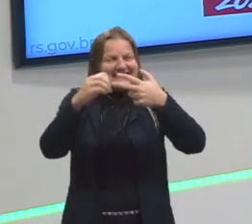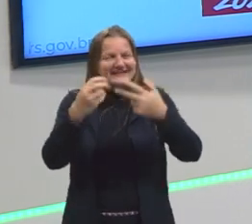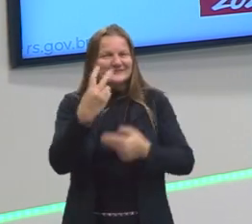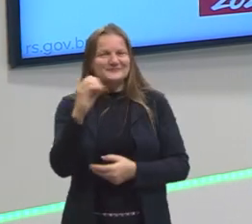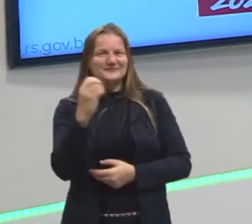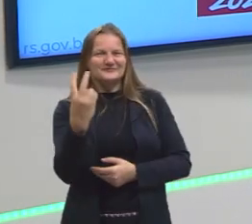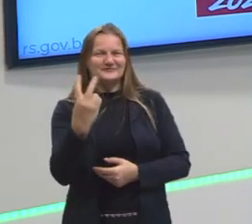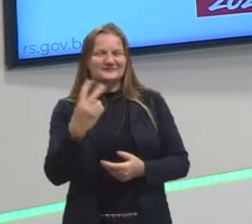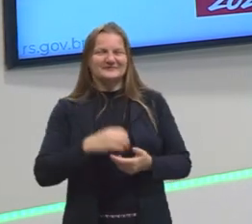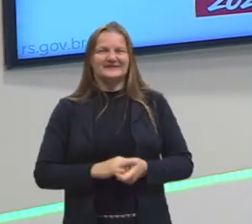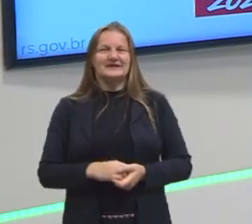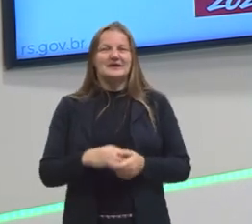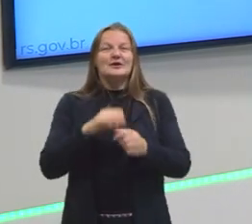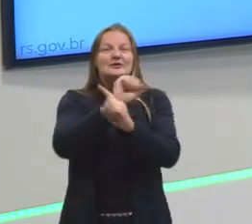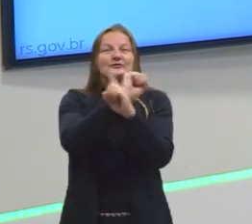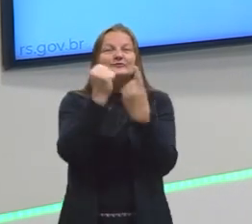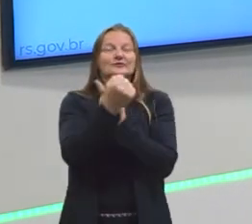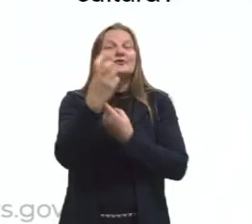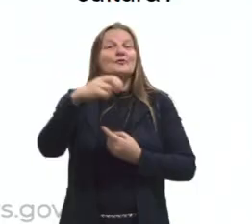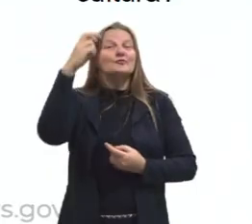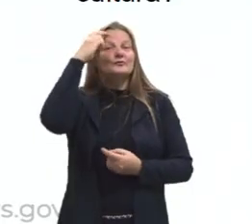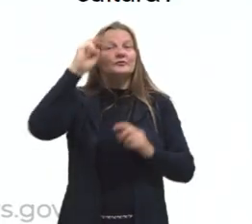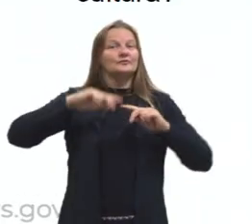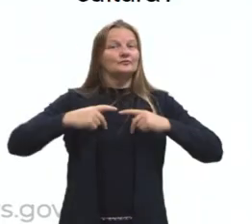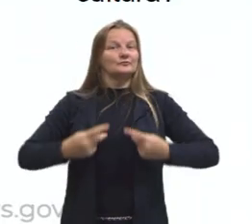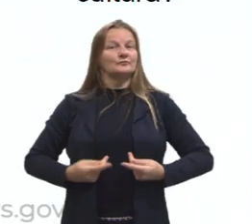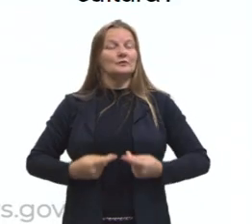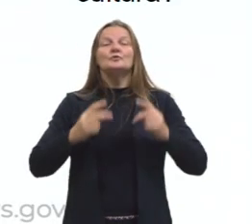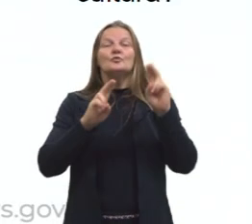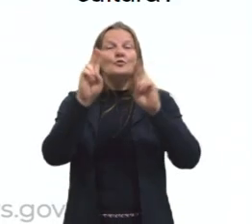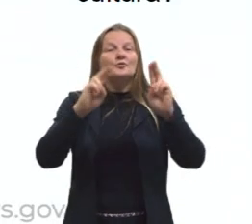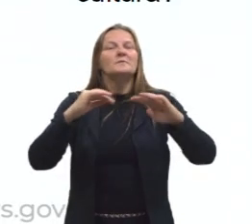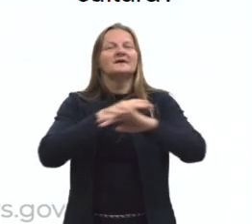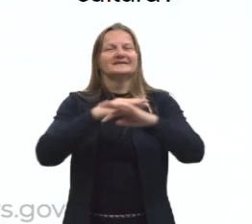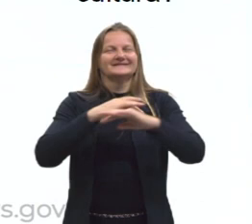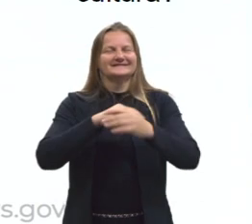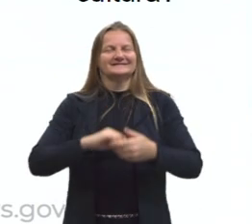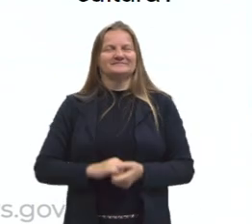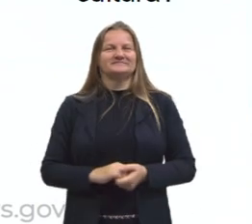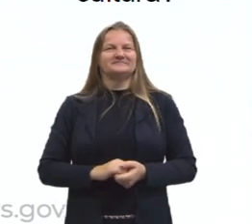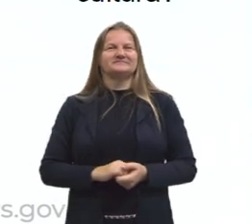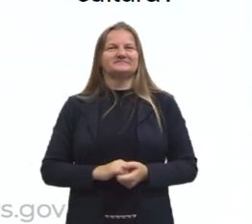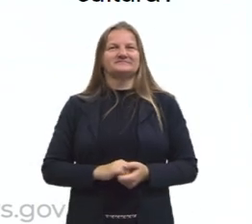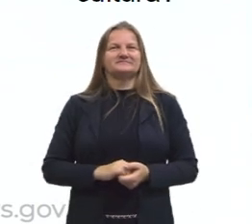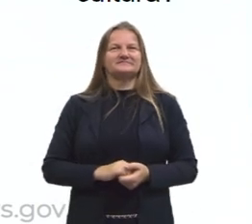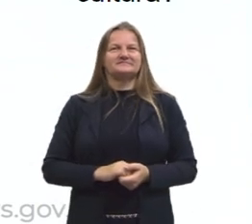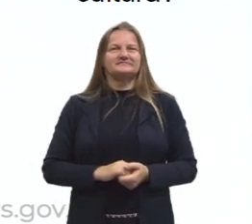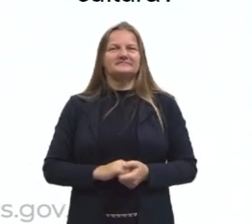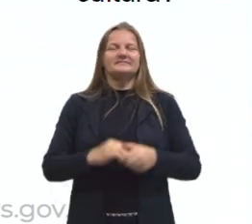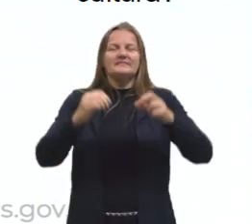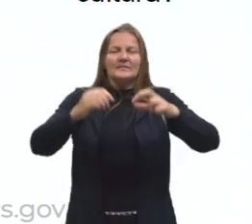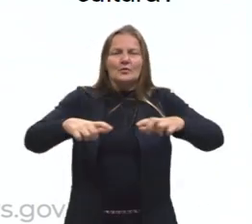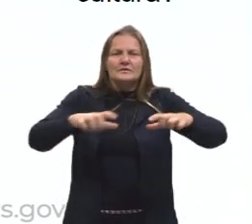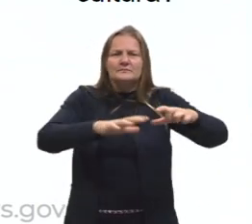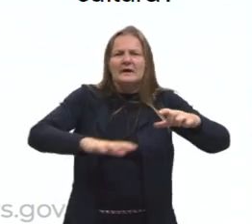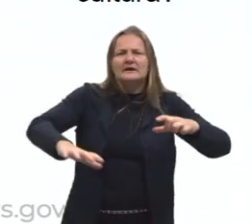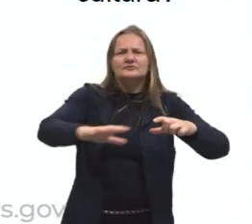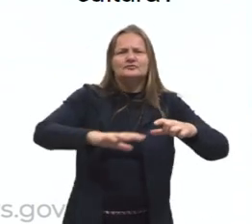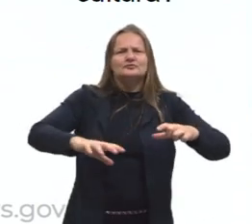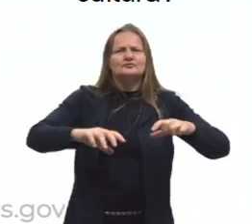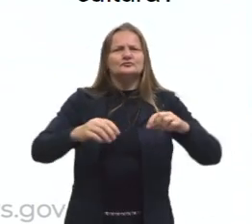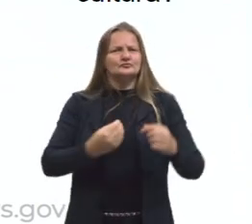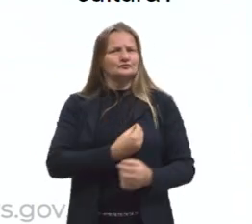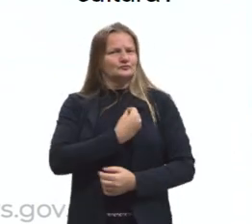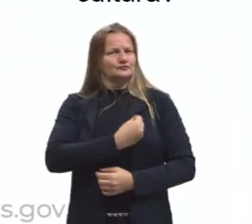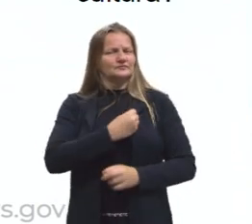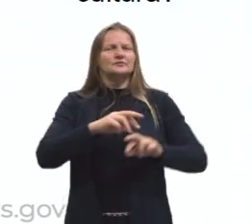Sociologia, culturas urbanas. Olha só, o espaço de convivência de diversidades,